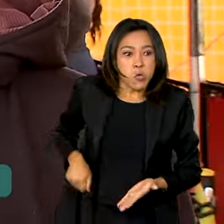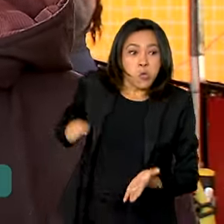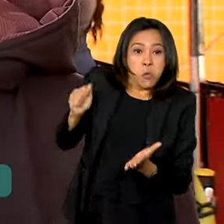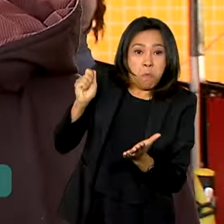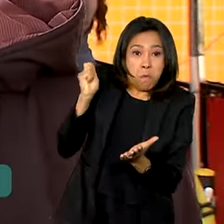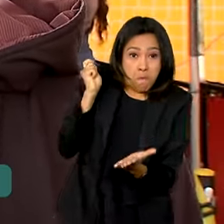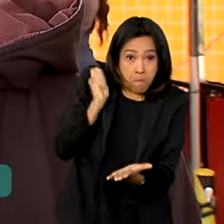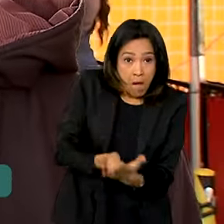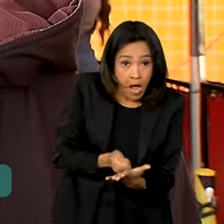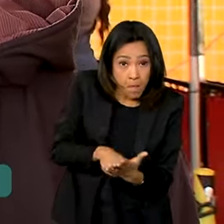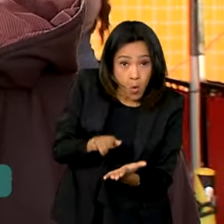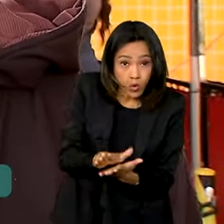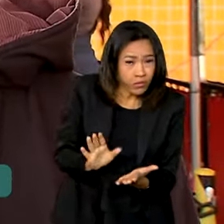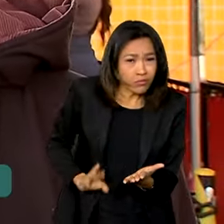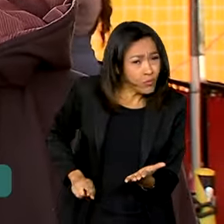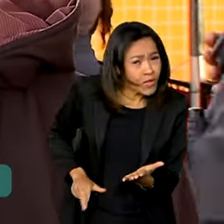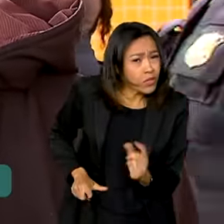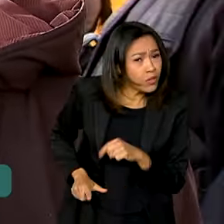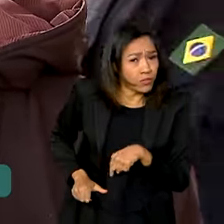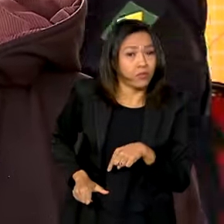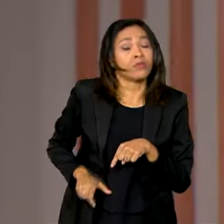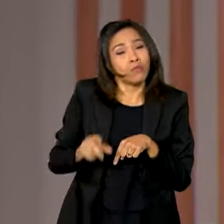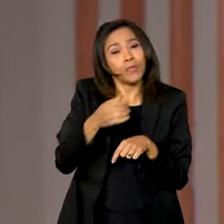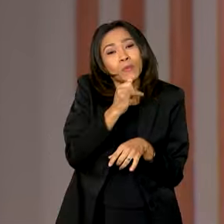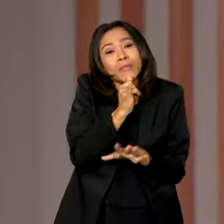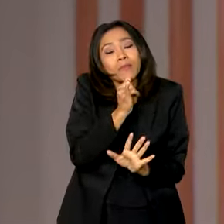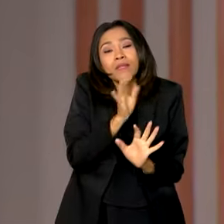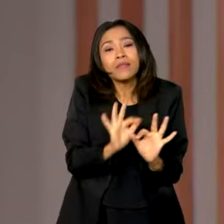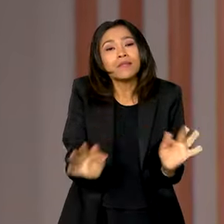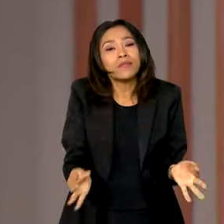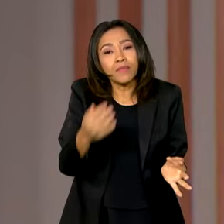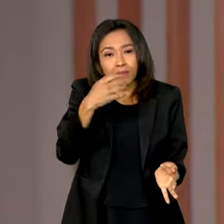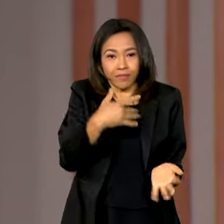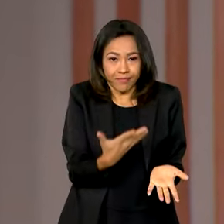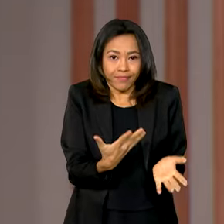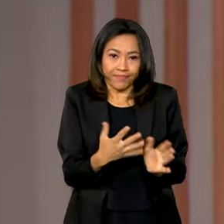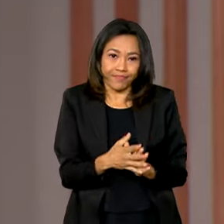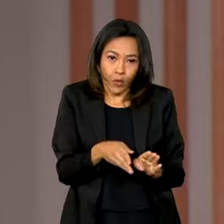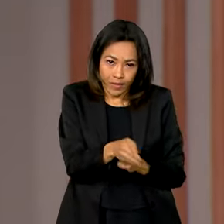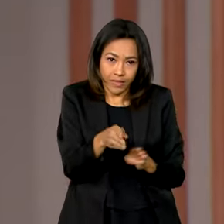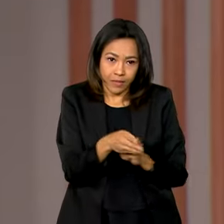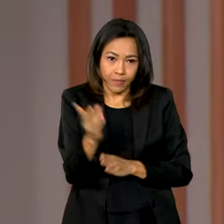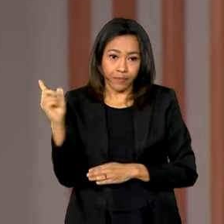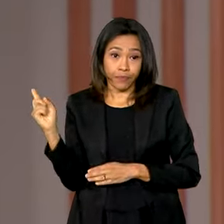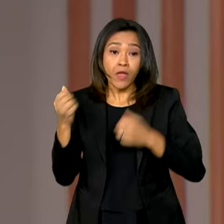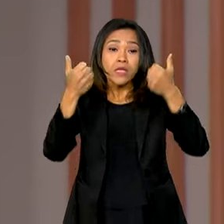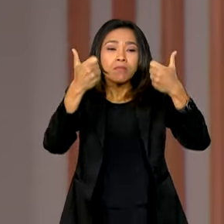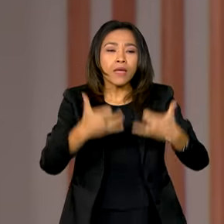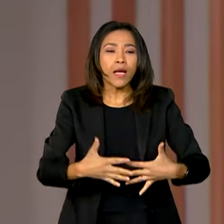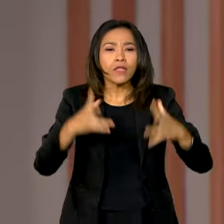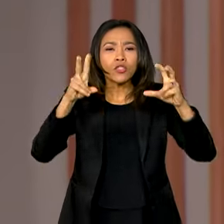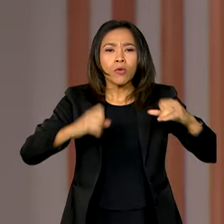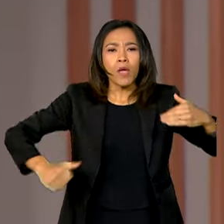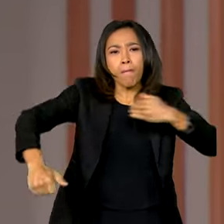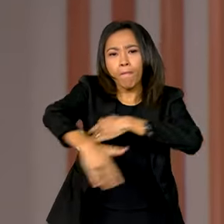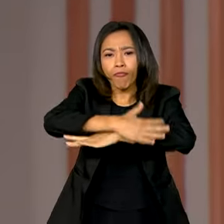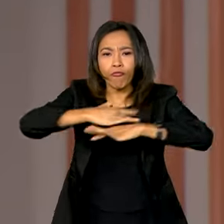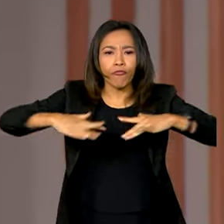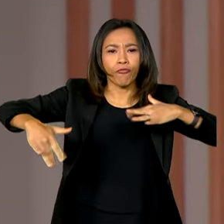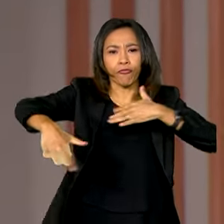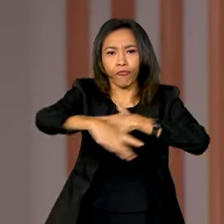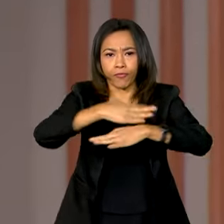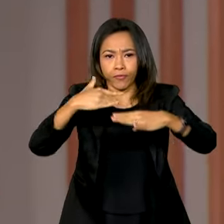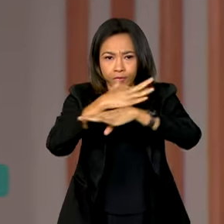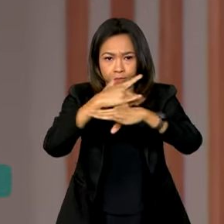também acontece assim, com um simples exemplo. Vamos falar agora de mobilidade urbana. O Ministério das Cidades